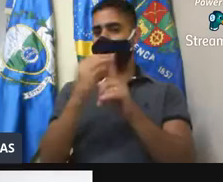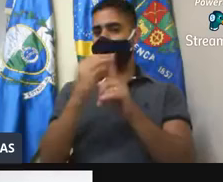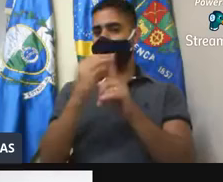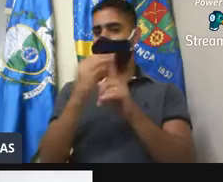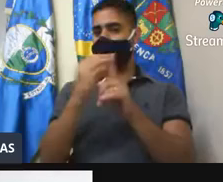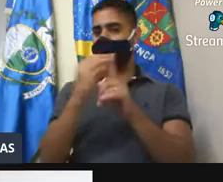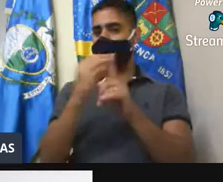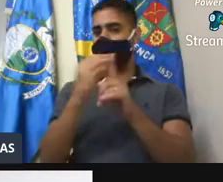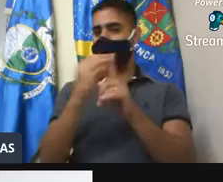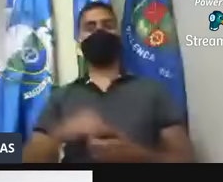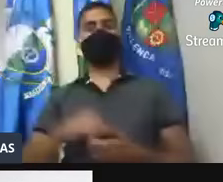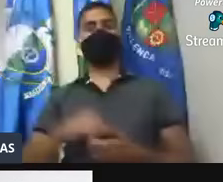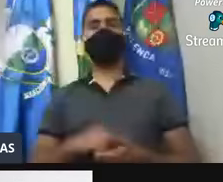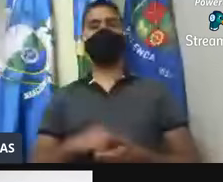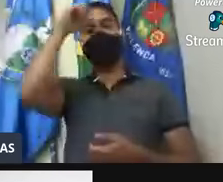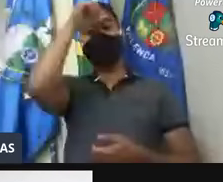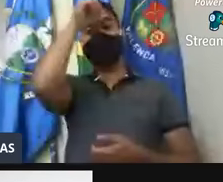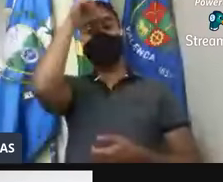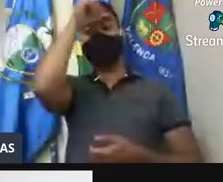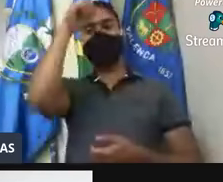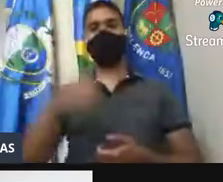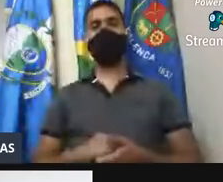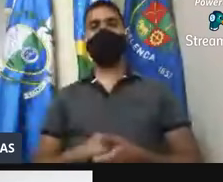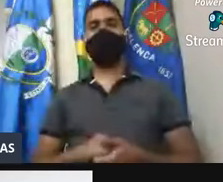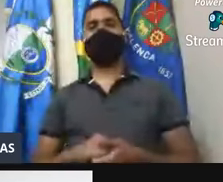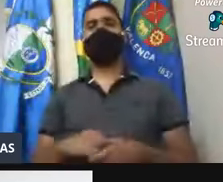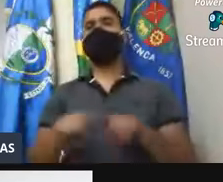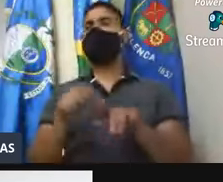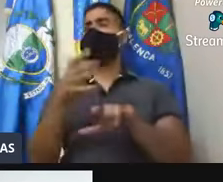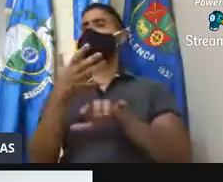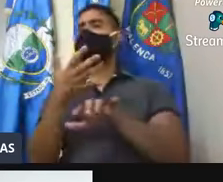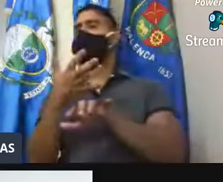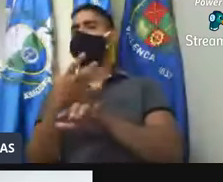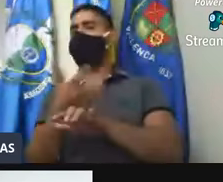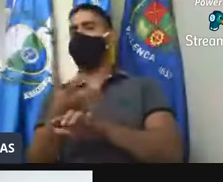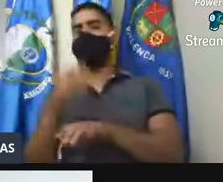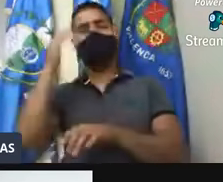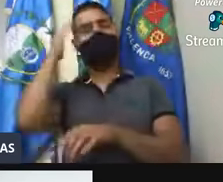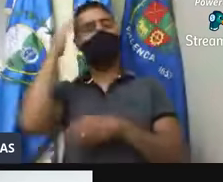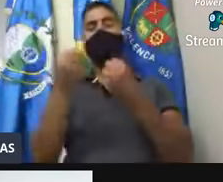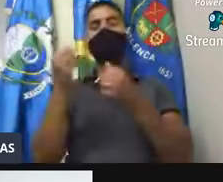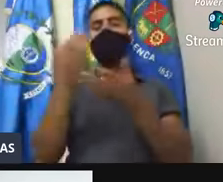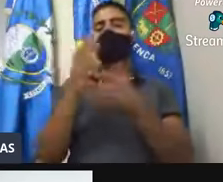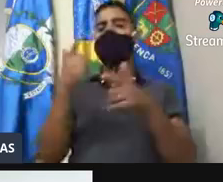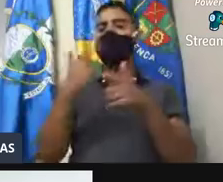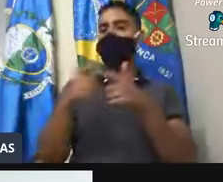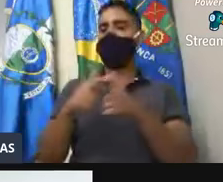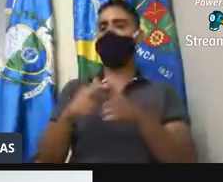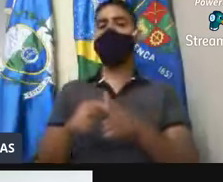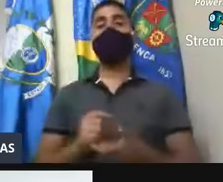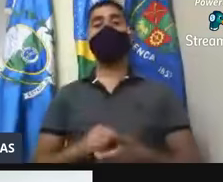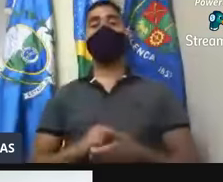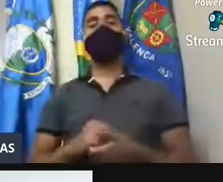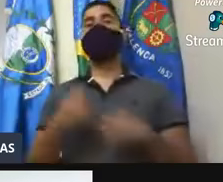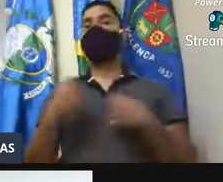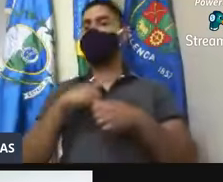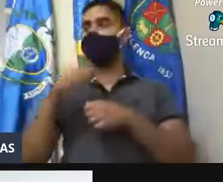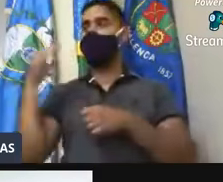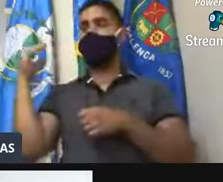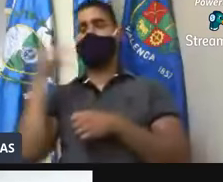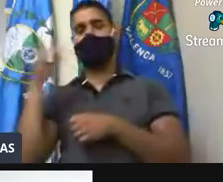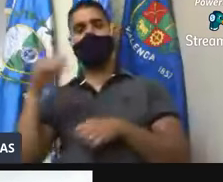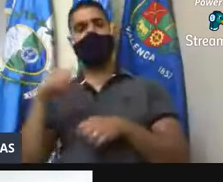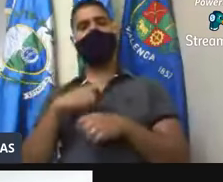os matérias, vamos dizer assim, para poder resolver essa situação. Então, precisamos ter rapidez nesse